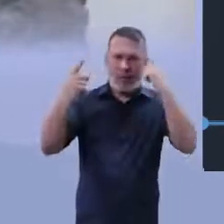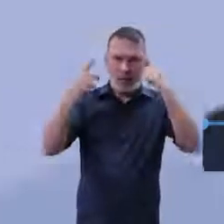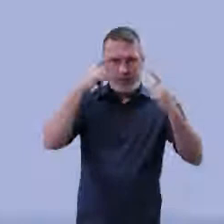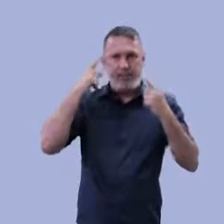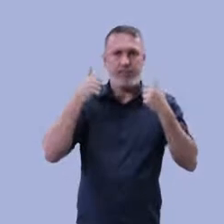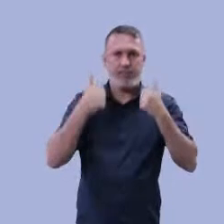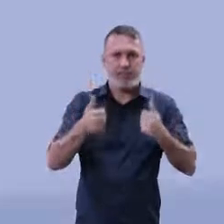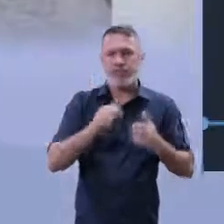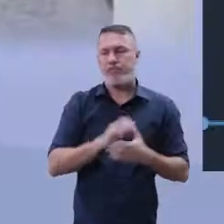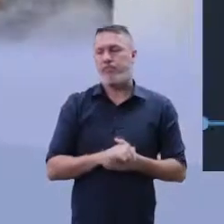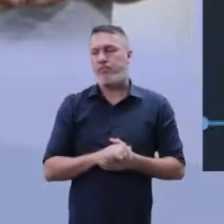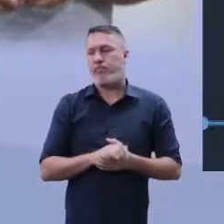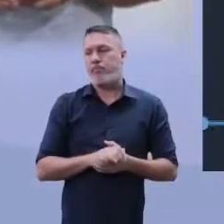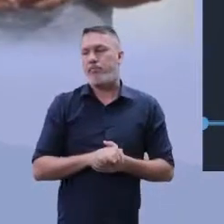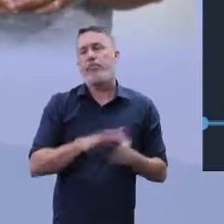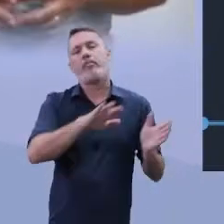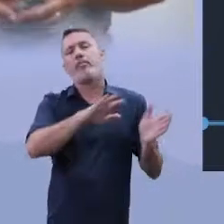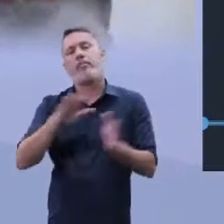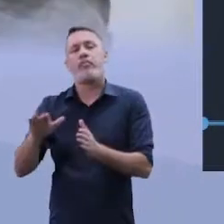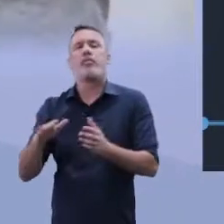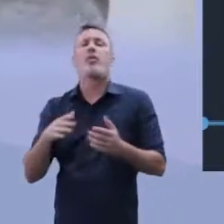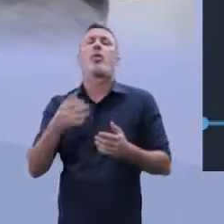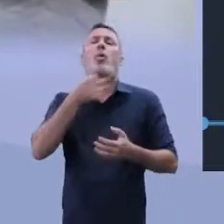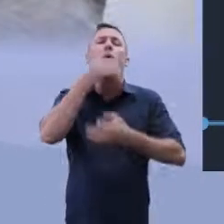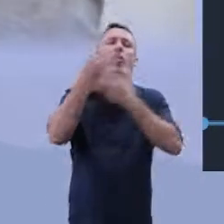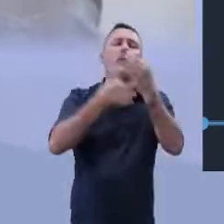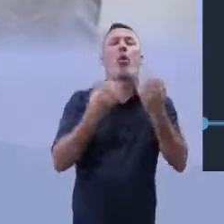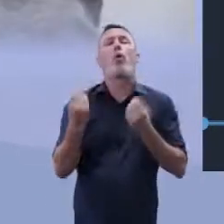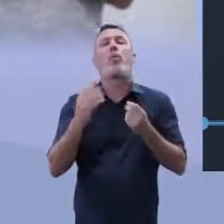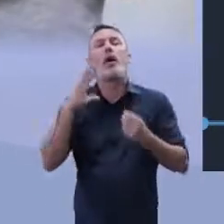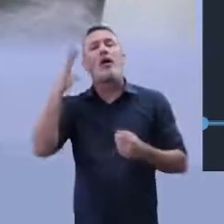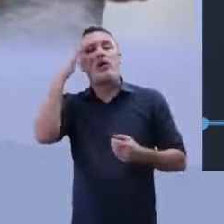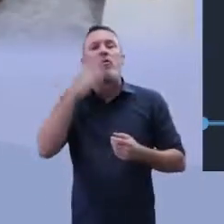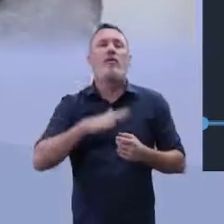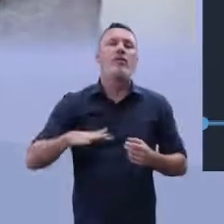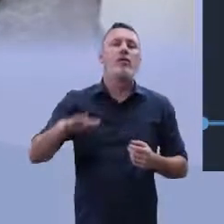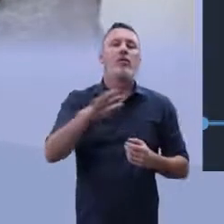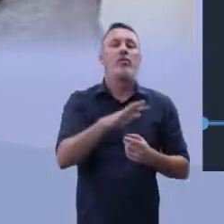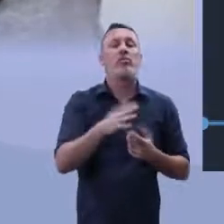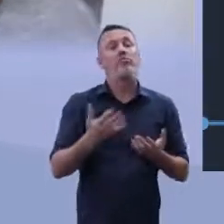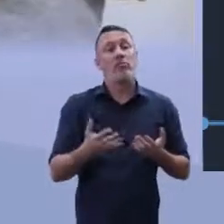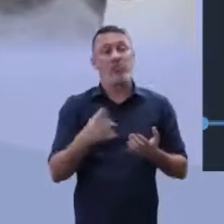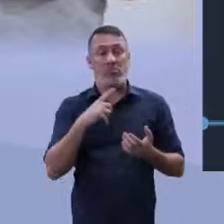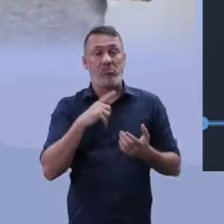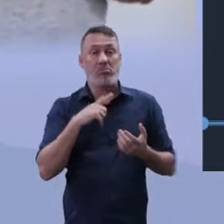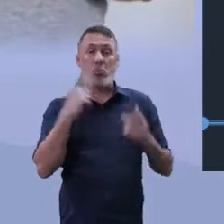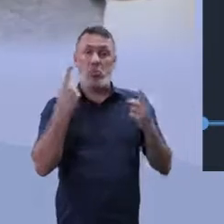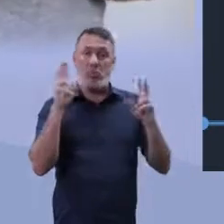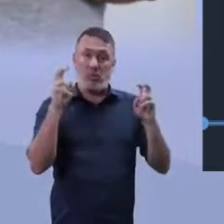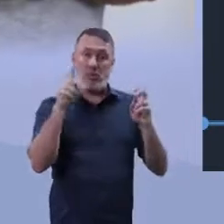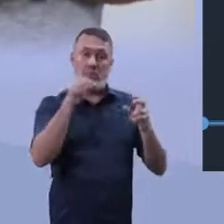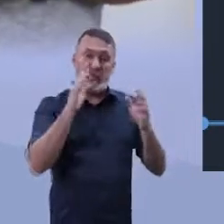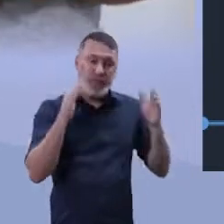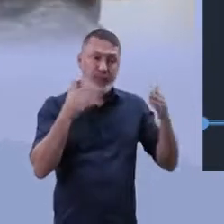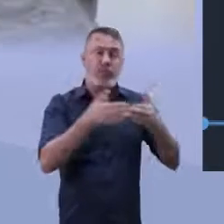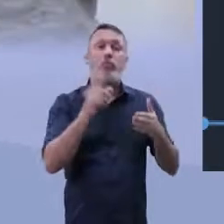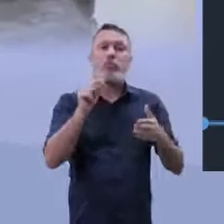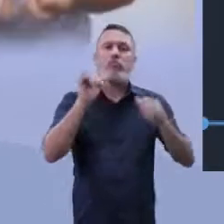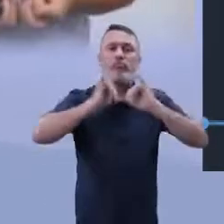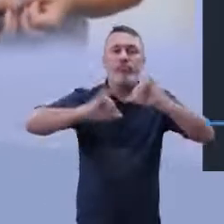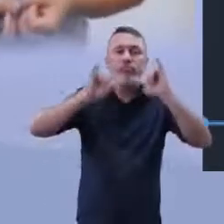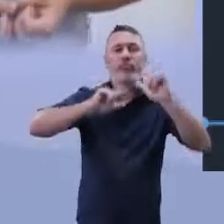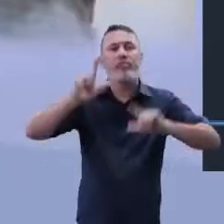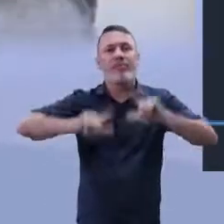algumas ideias. Então, o que eu posso fazer ali, professor? E quanto propósito de intervenção? Você pega voltado para campanhas midiáticas. O